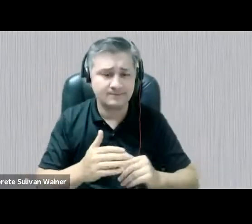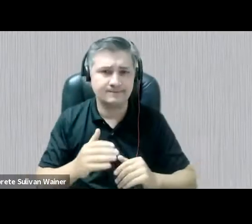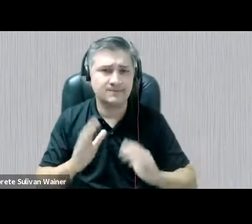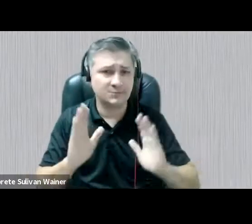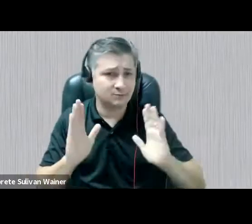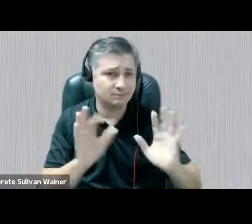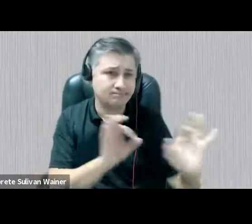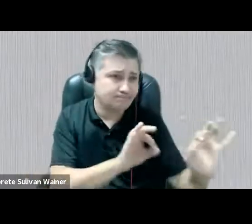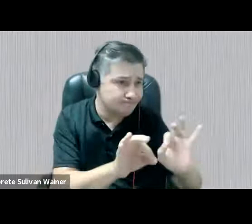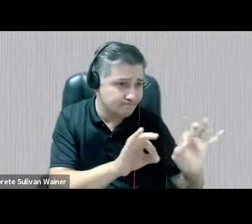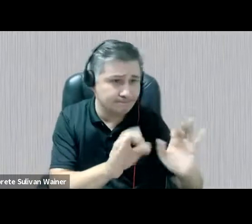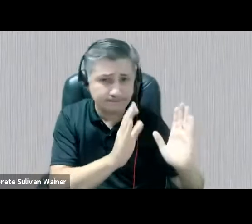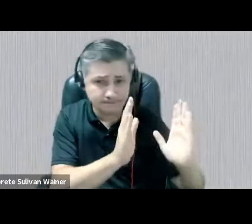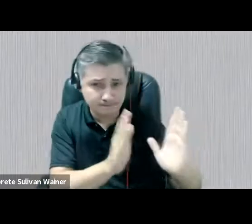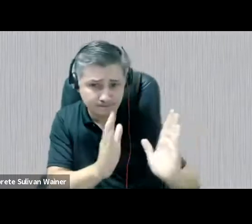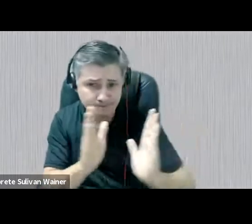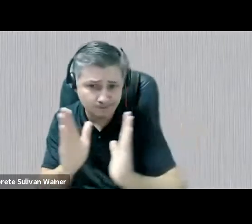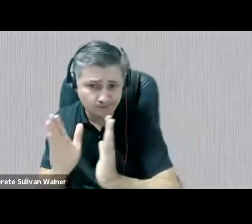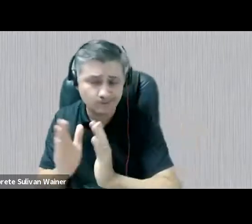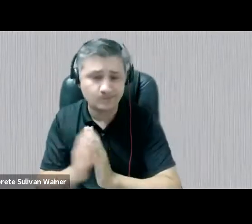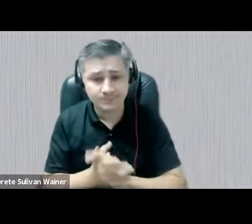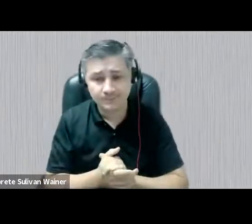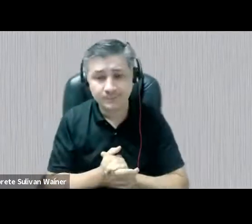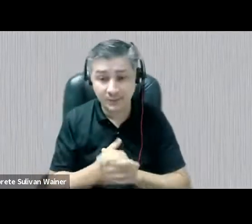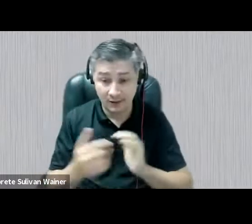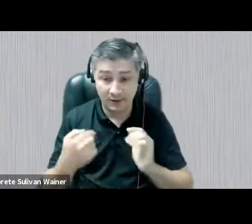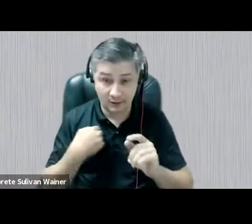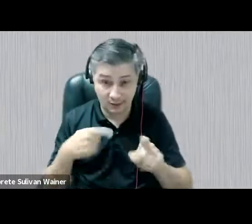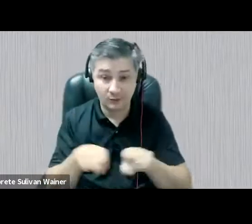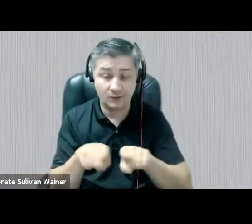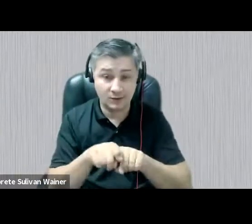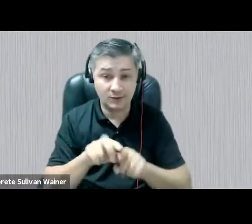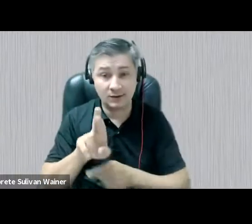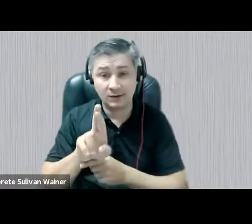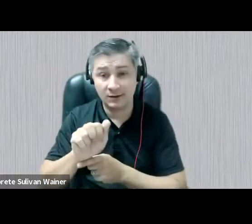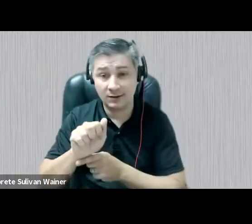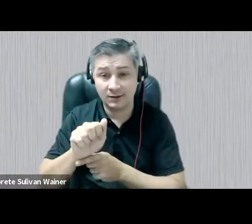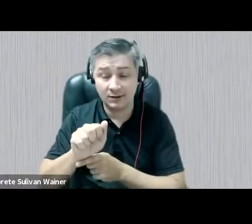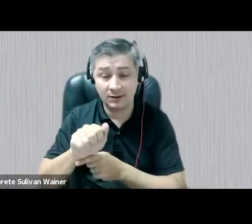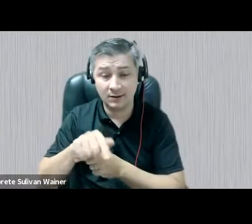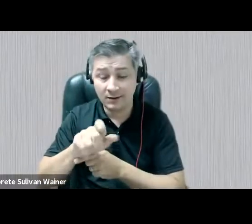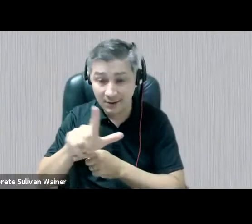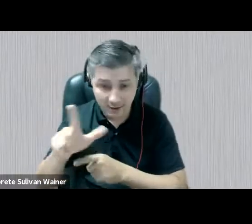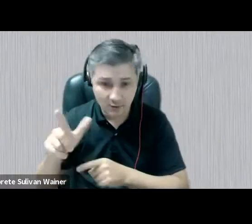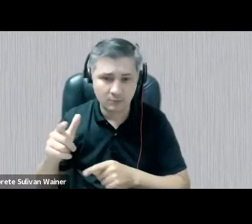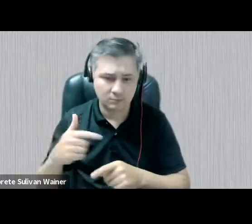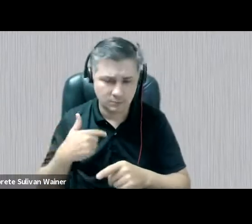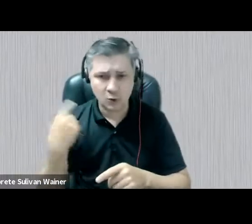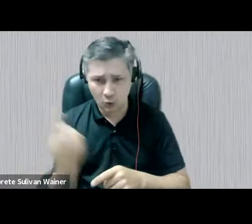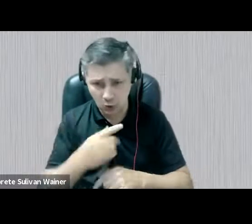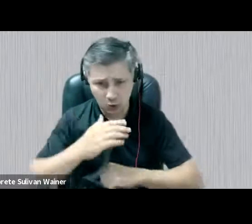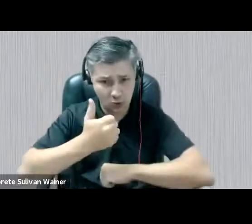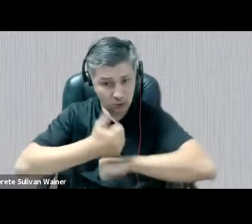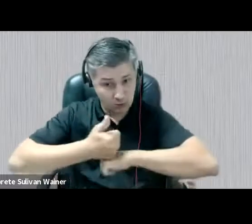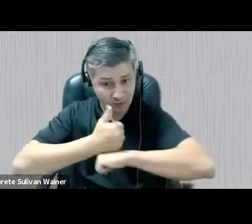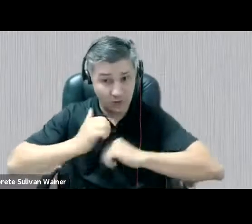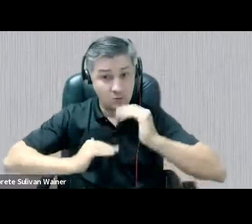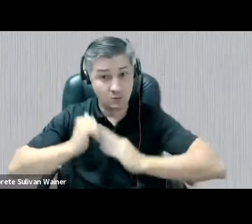Barbosa que está aqui, né, nós temos trajetórias compartilhadas como profissionais e pesquisadoras, né,